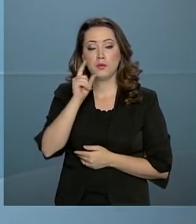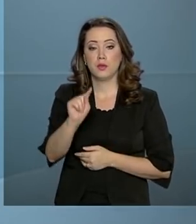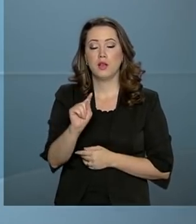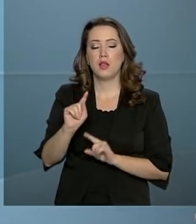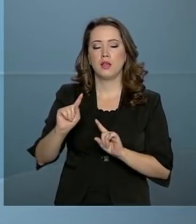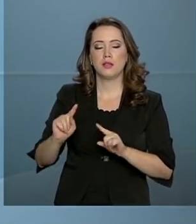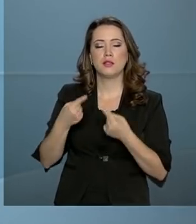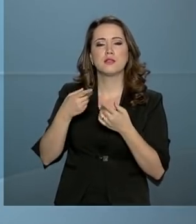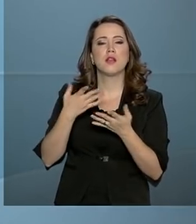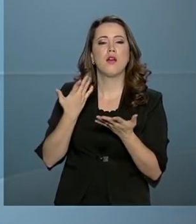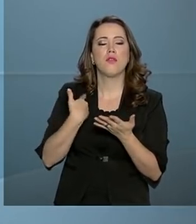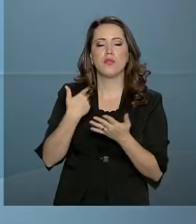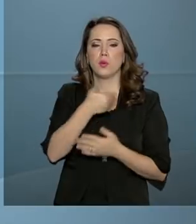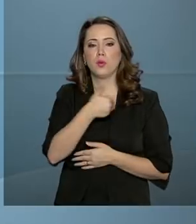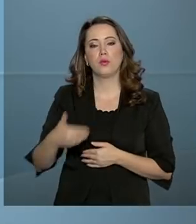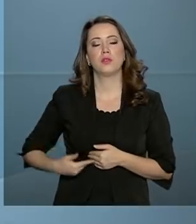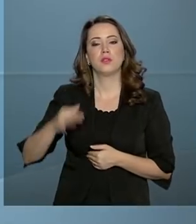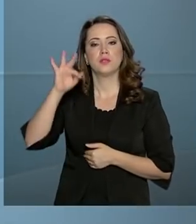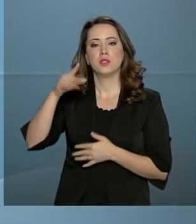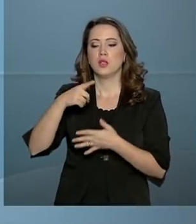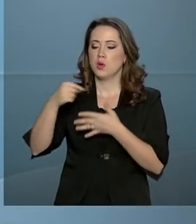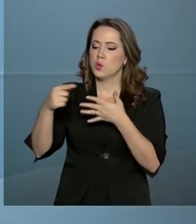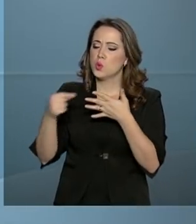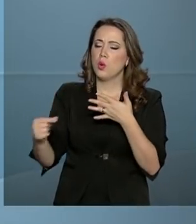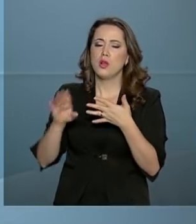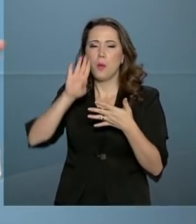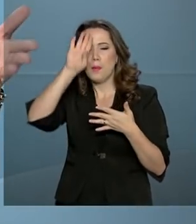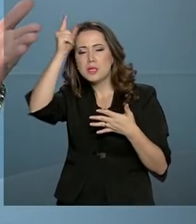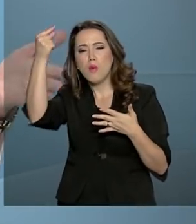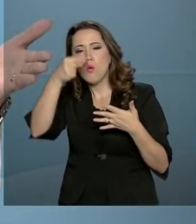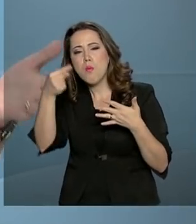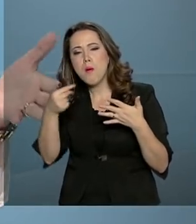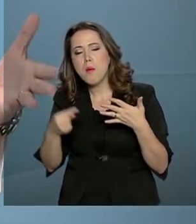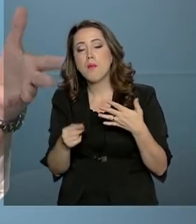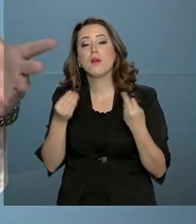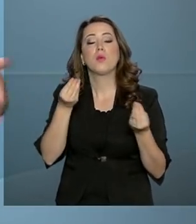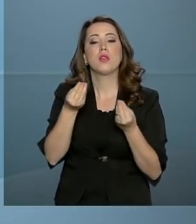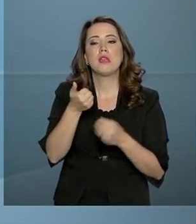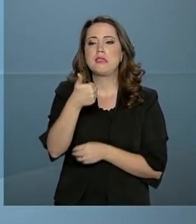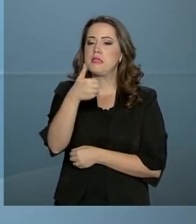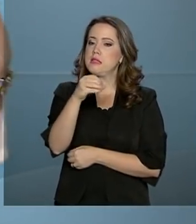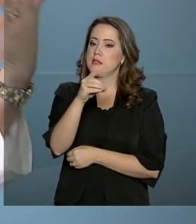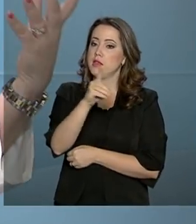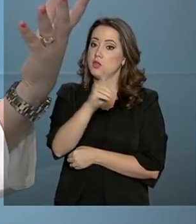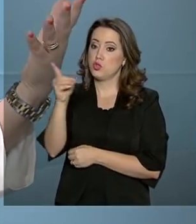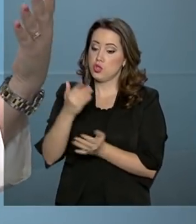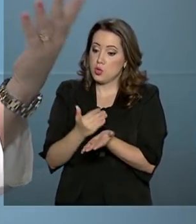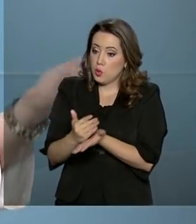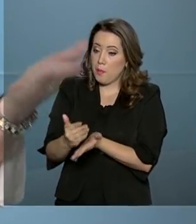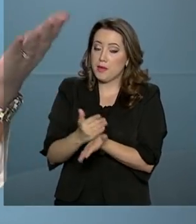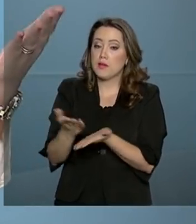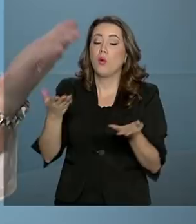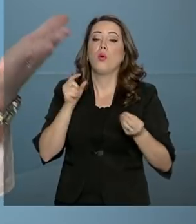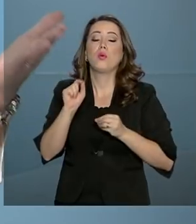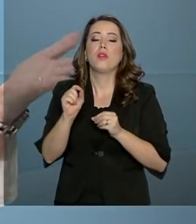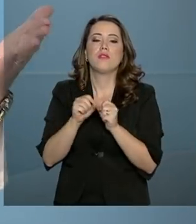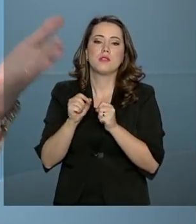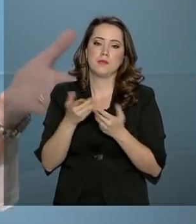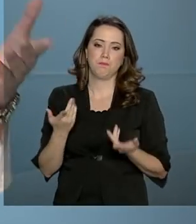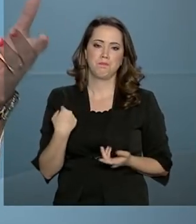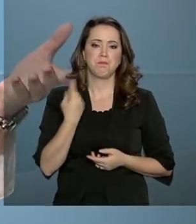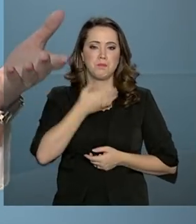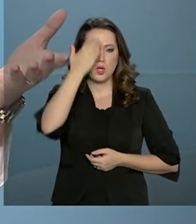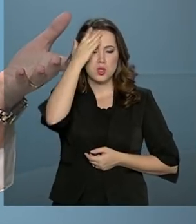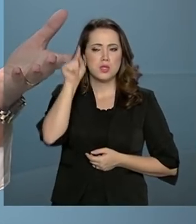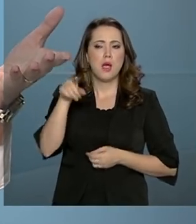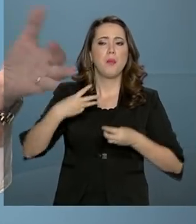definiu prioridades para os 100 primeiros dias de gestão e cada ministério precisou elencar aí as prioridades. A gente sabe que no mistério da